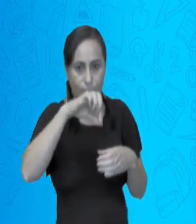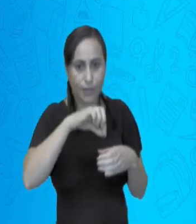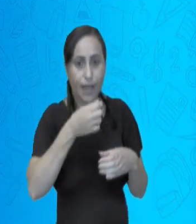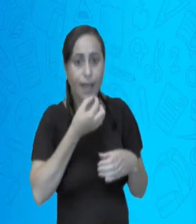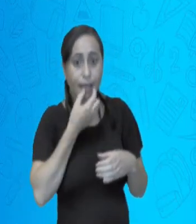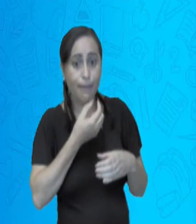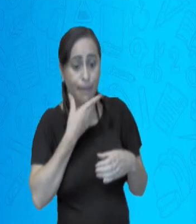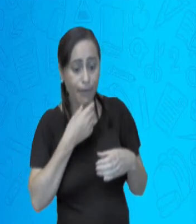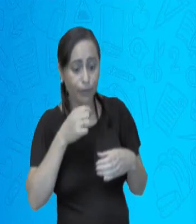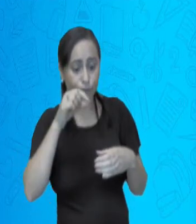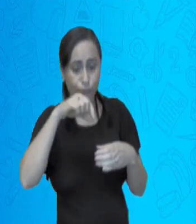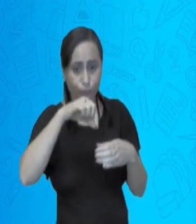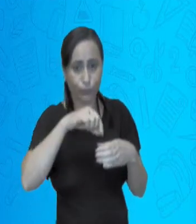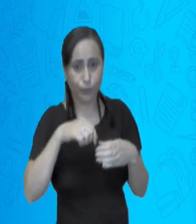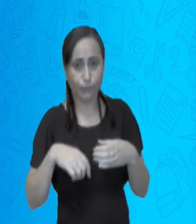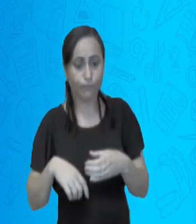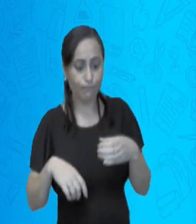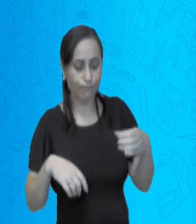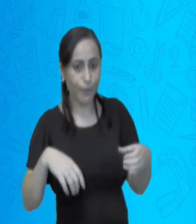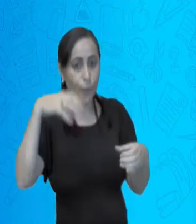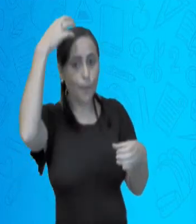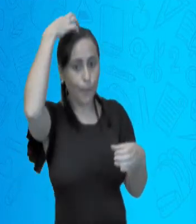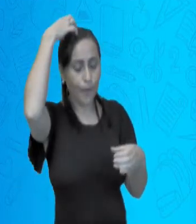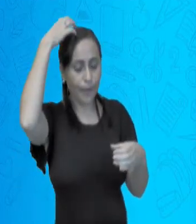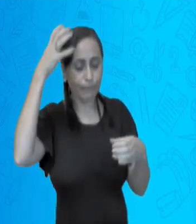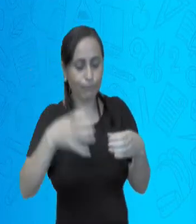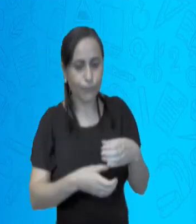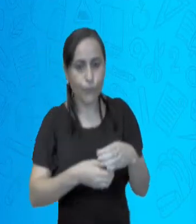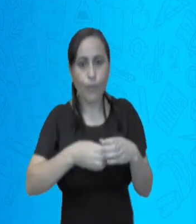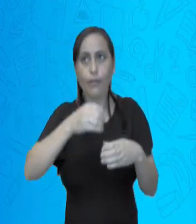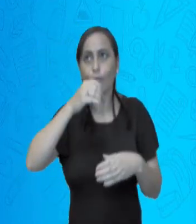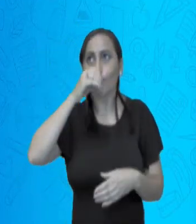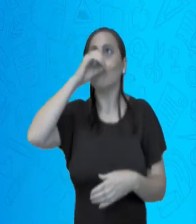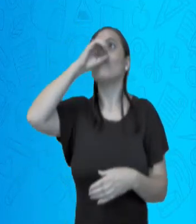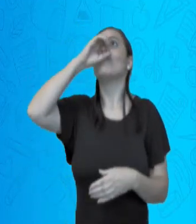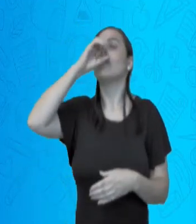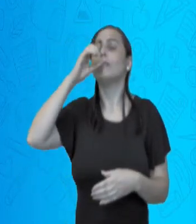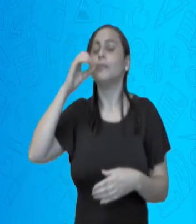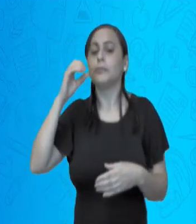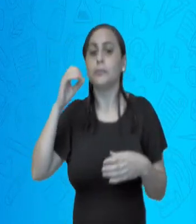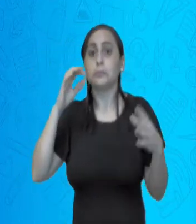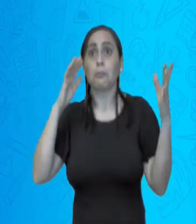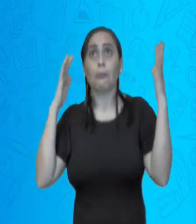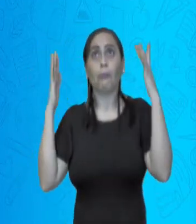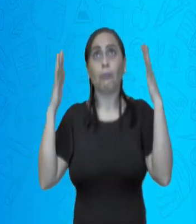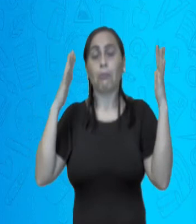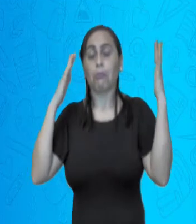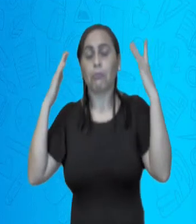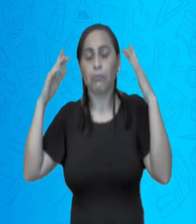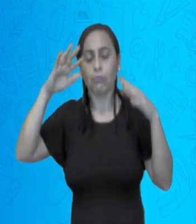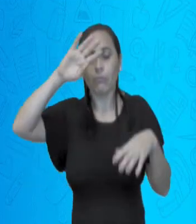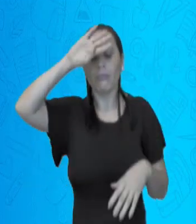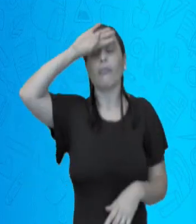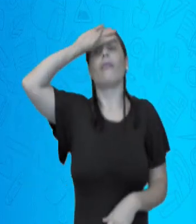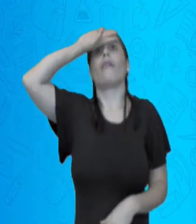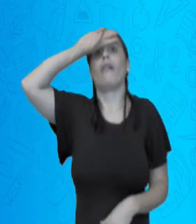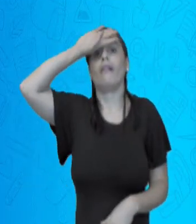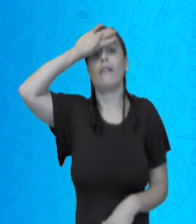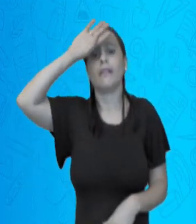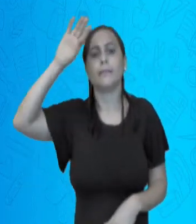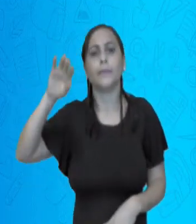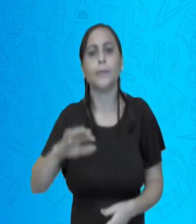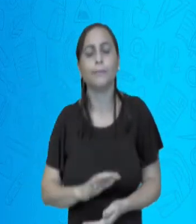E o rei já começou a ficar grogue, meio tonto e rapidinho adormeceu. E ela, mais do que depressa,